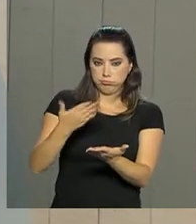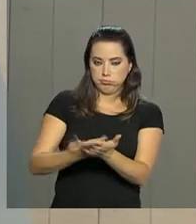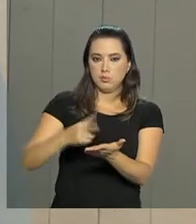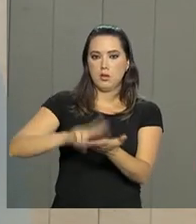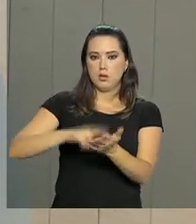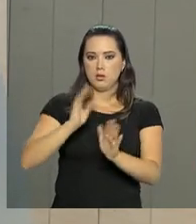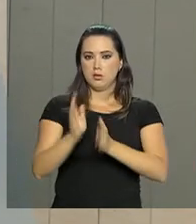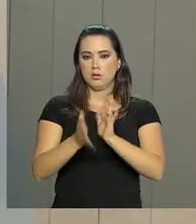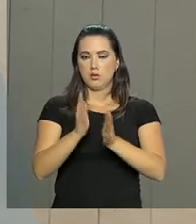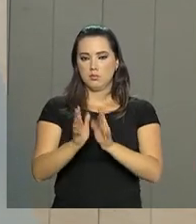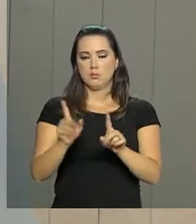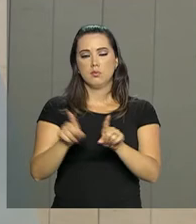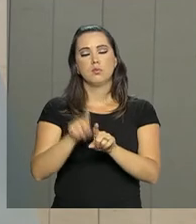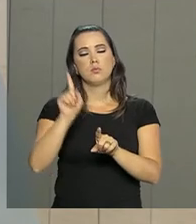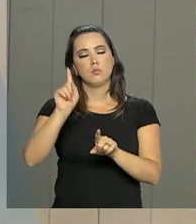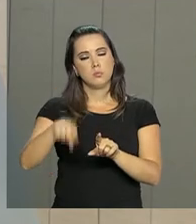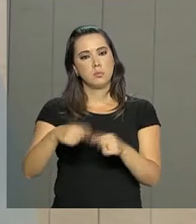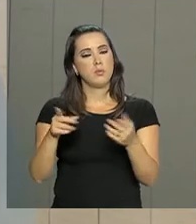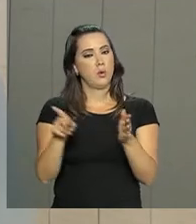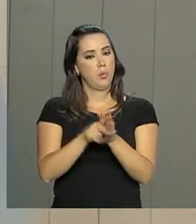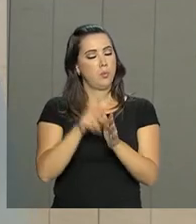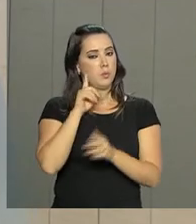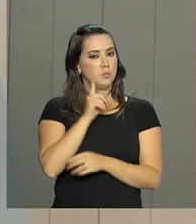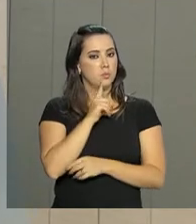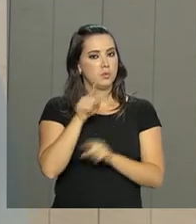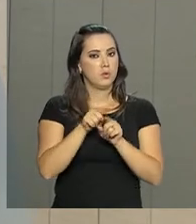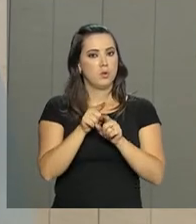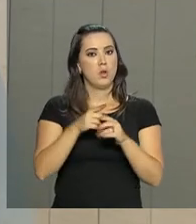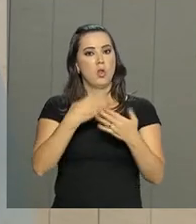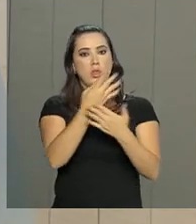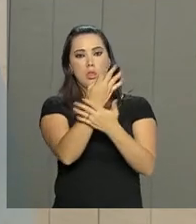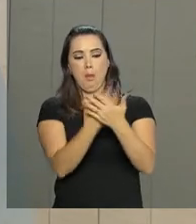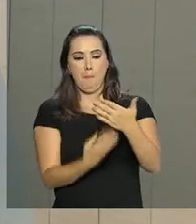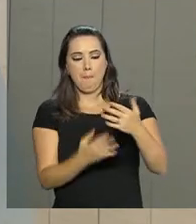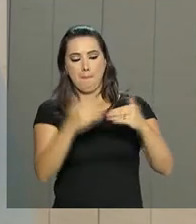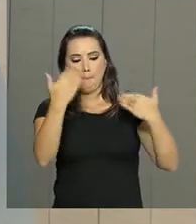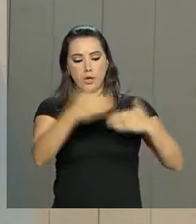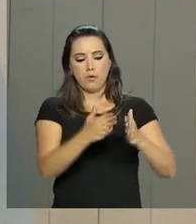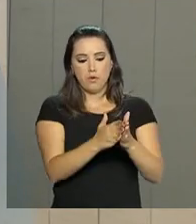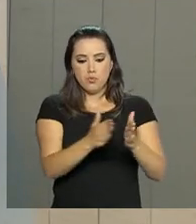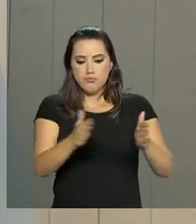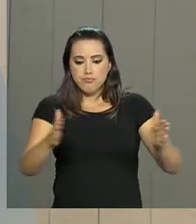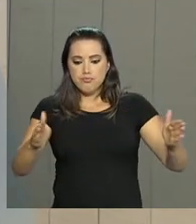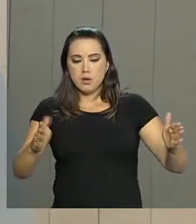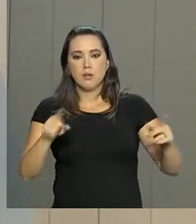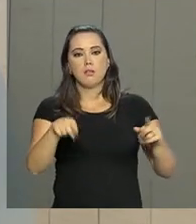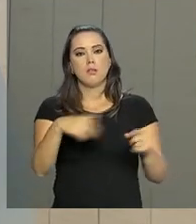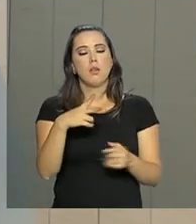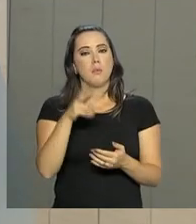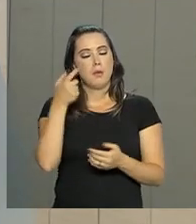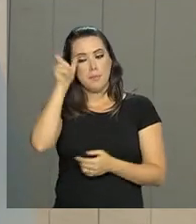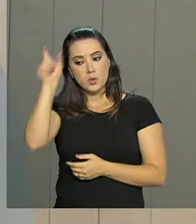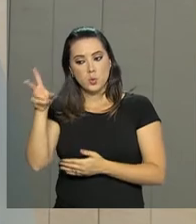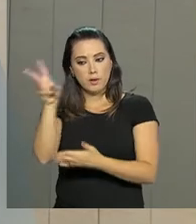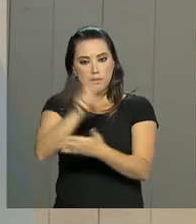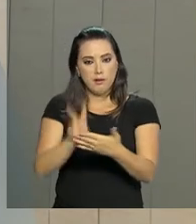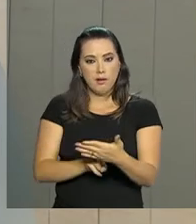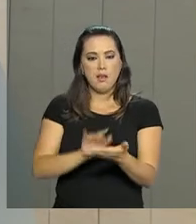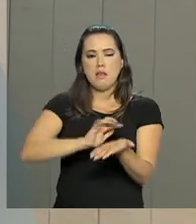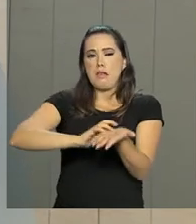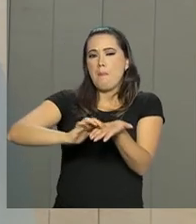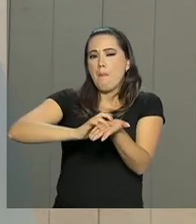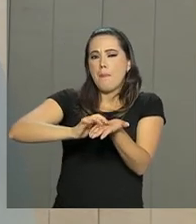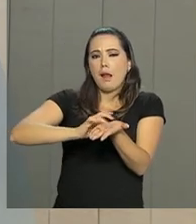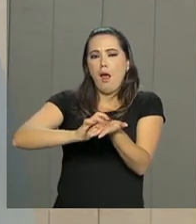que são a linguagem de sinais, com prova ampliada, ledor, prova em braile, ou seja, uma série de